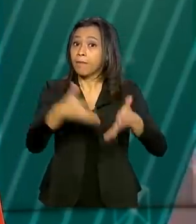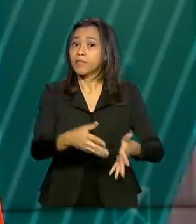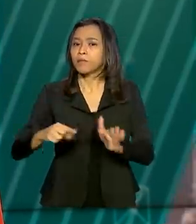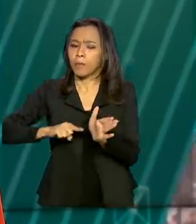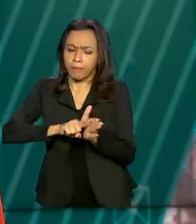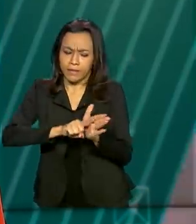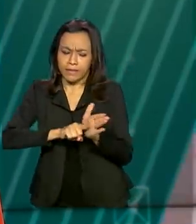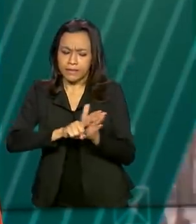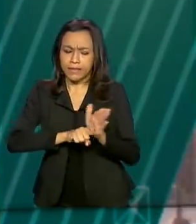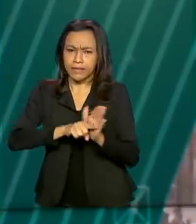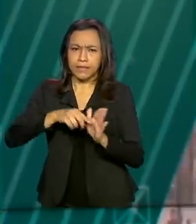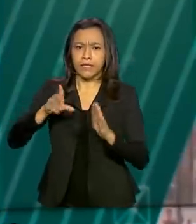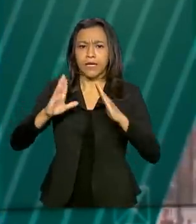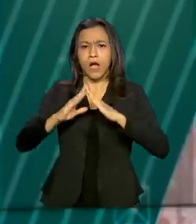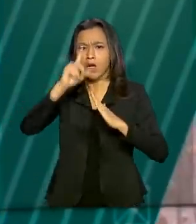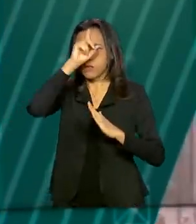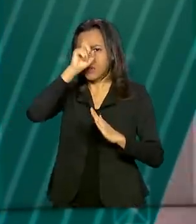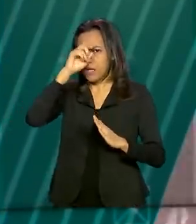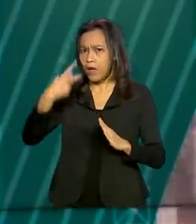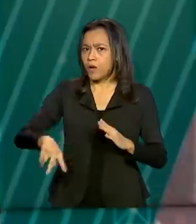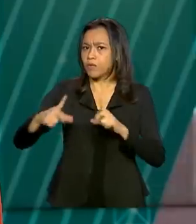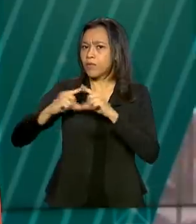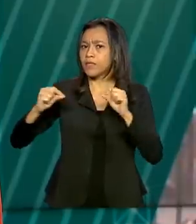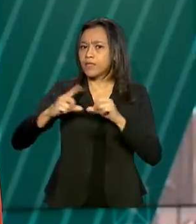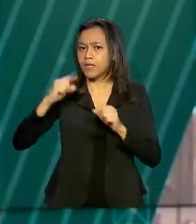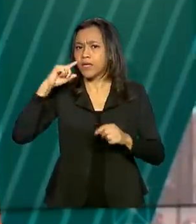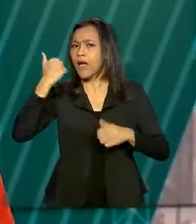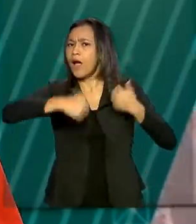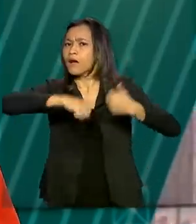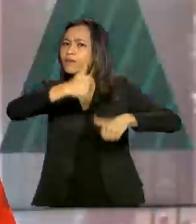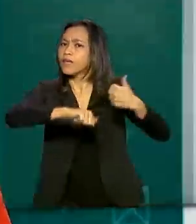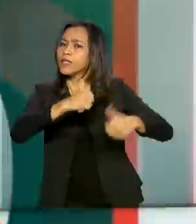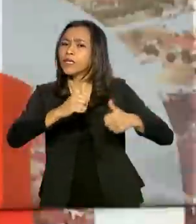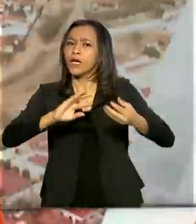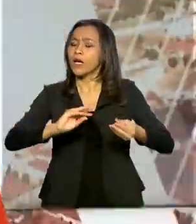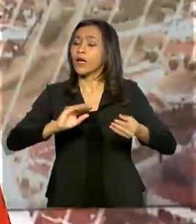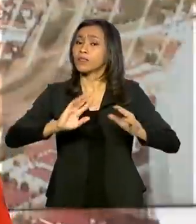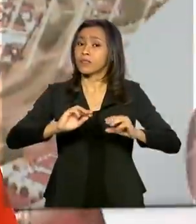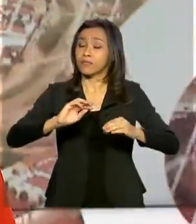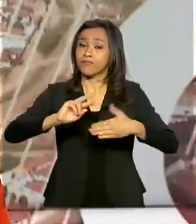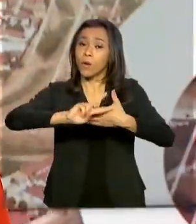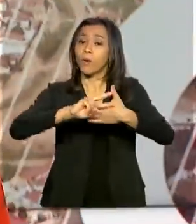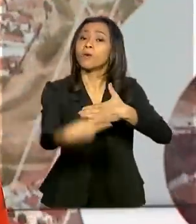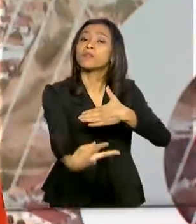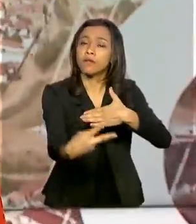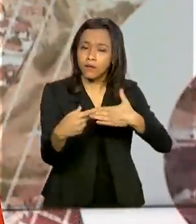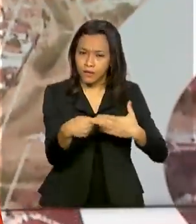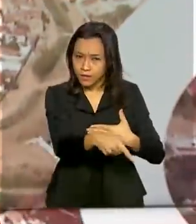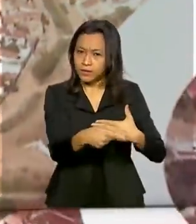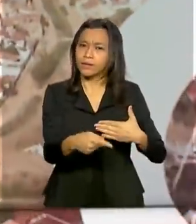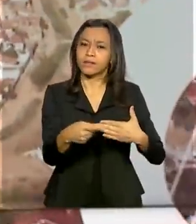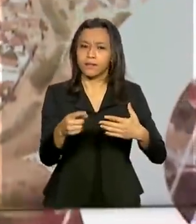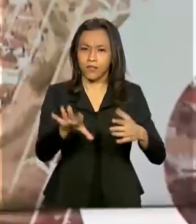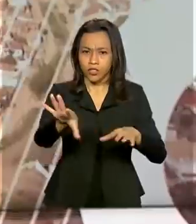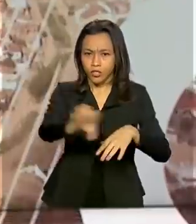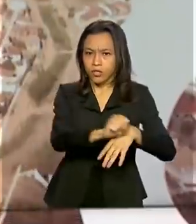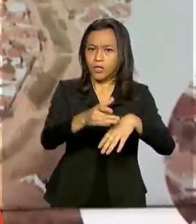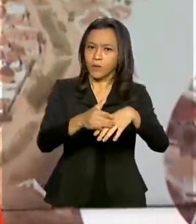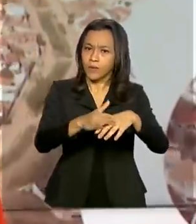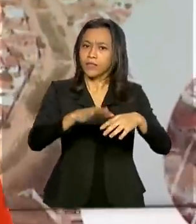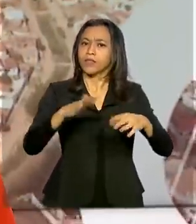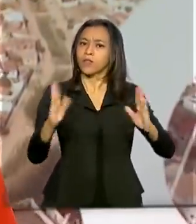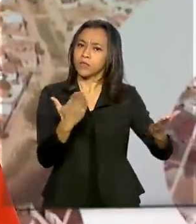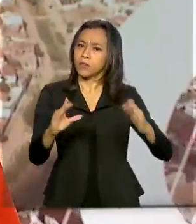Universitário de Brasília que avalia os impactos da doença durante a gravidez. O estudo também vai avaliar os efeitos do novo